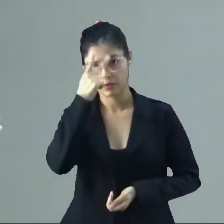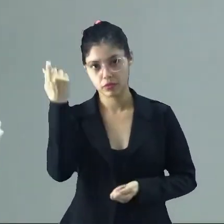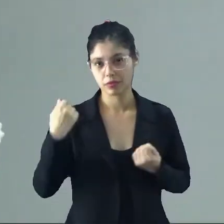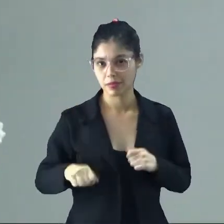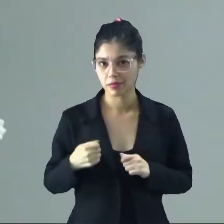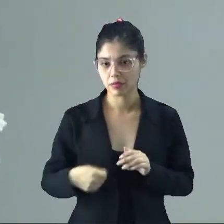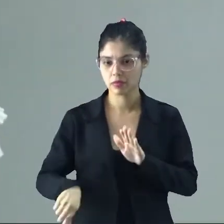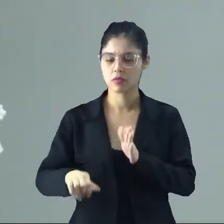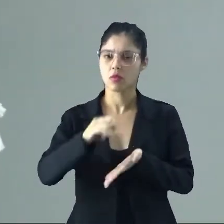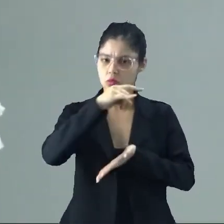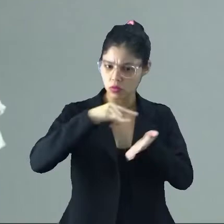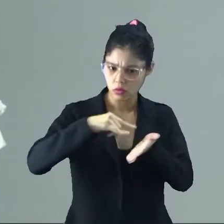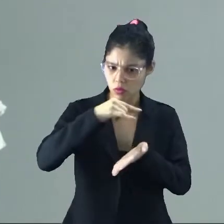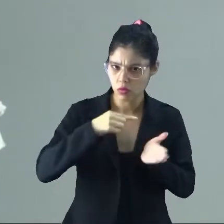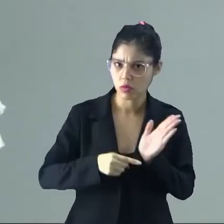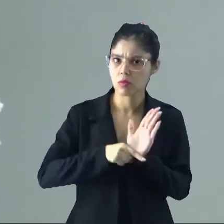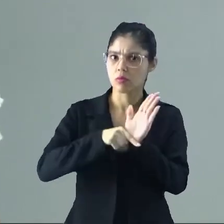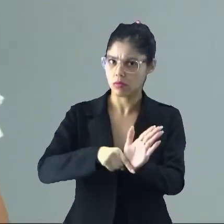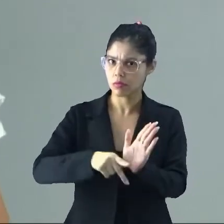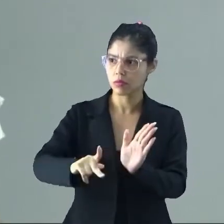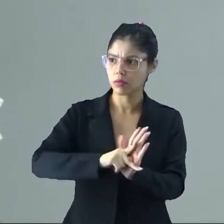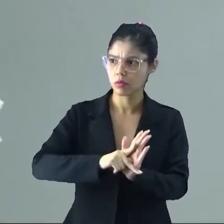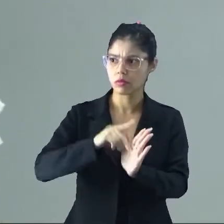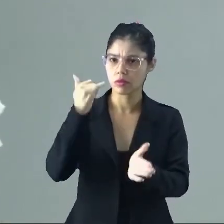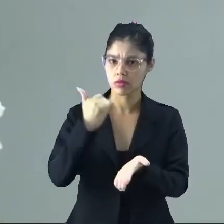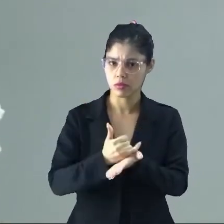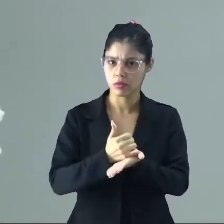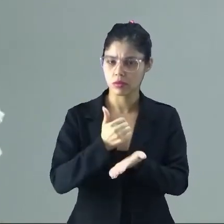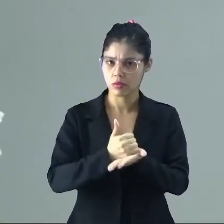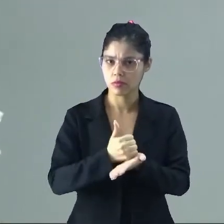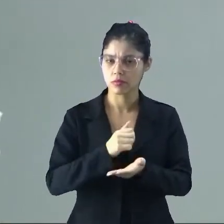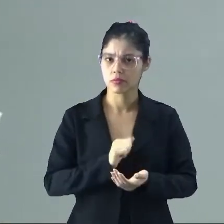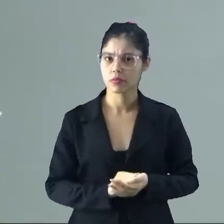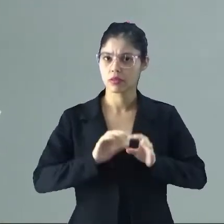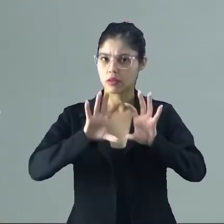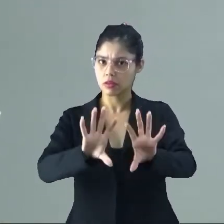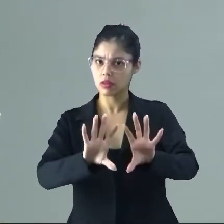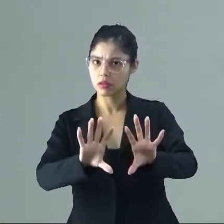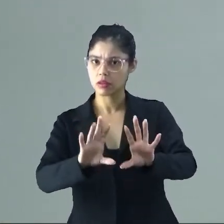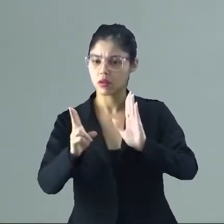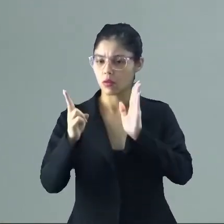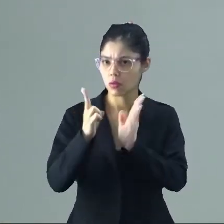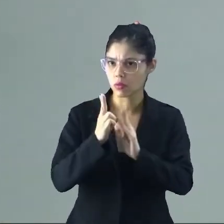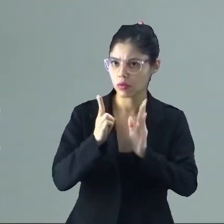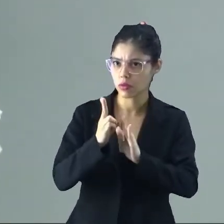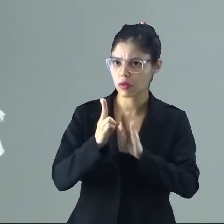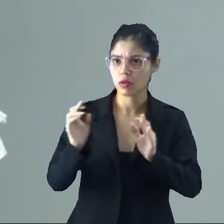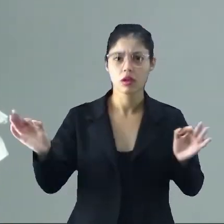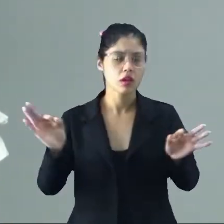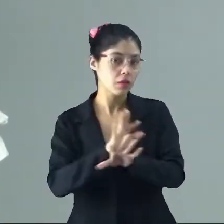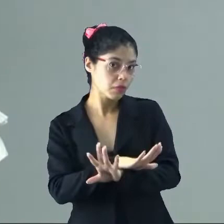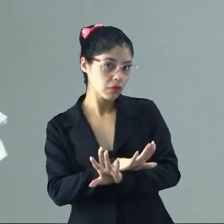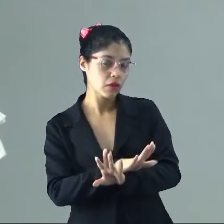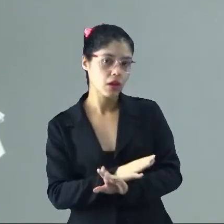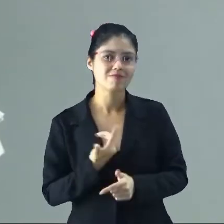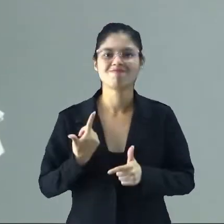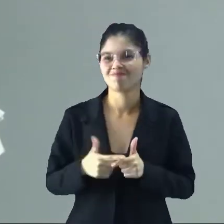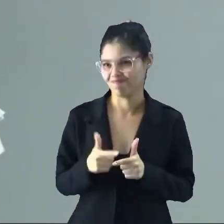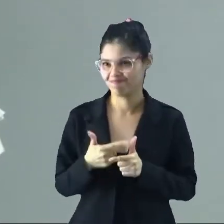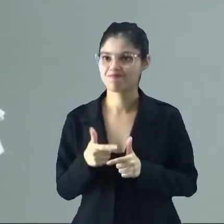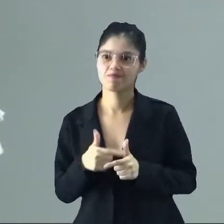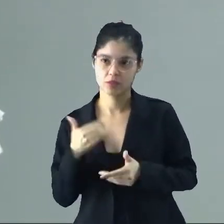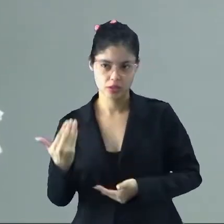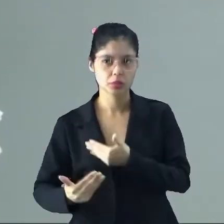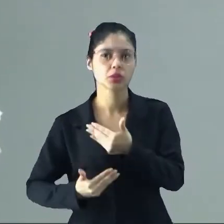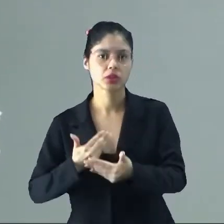tinha que ter um documento para ser proprietária de uma terra. E, com isso, os indígenas, né, acabaram sendo muito prejudicados